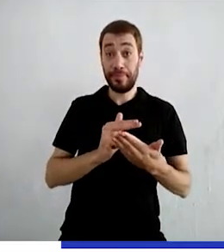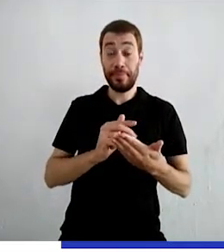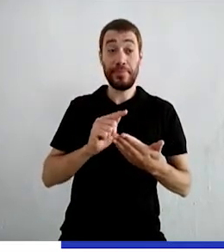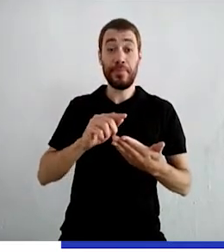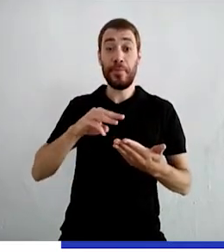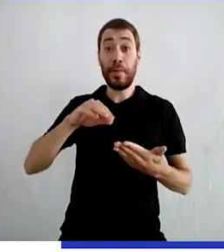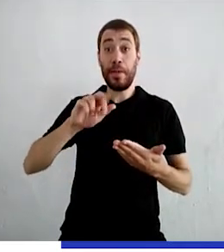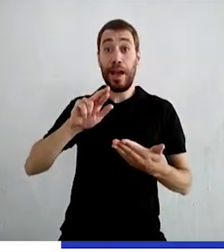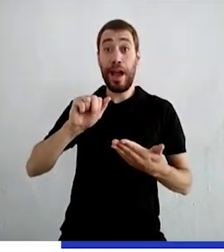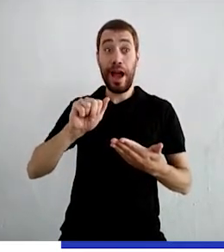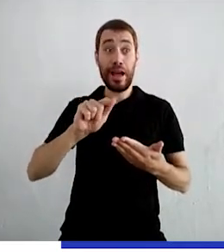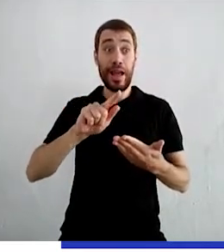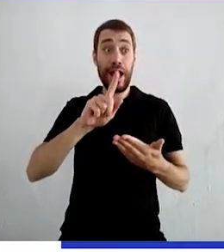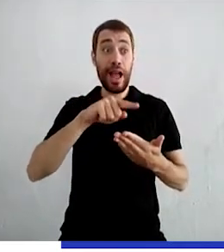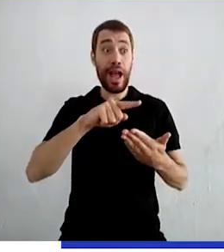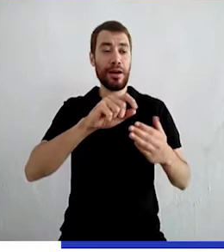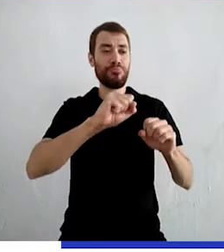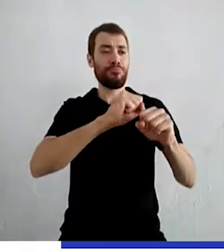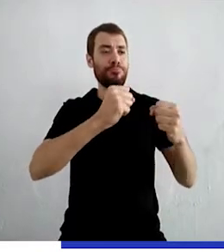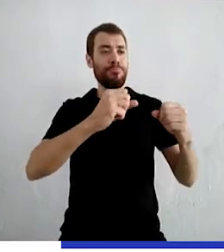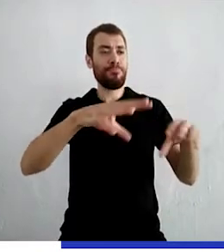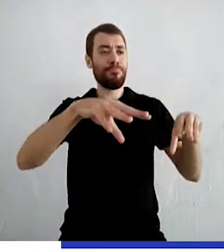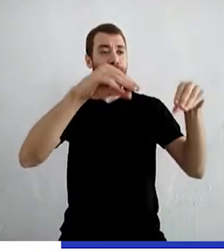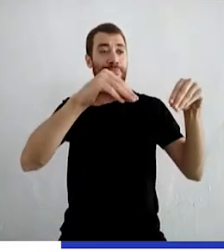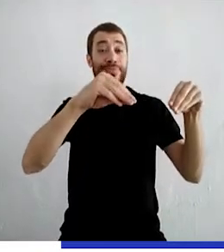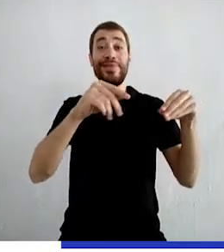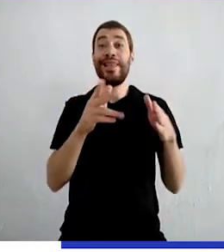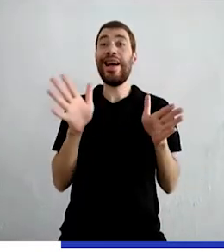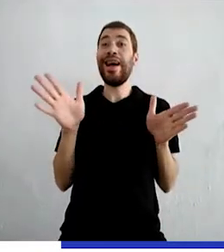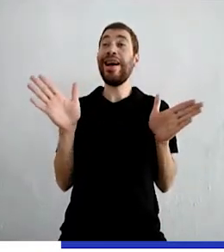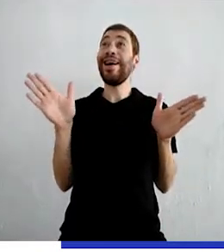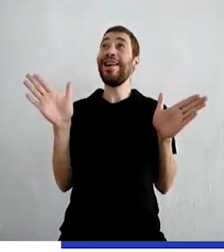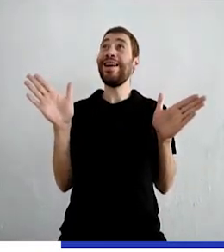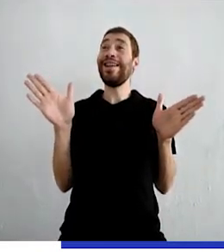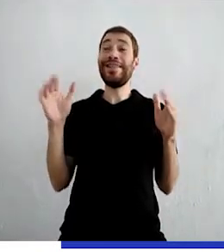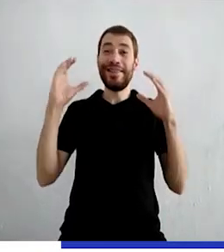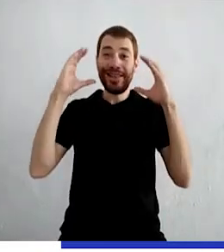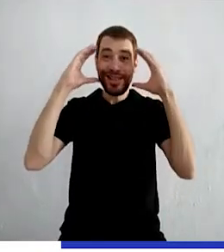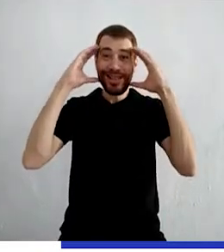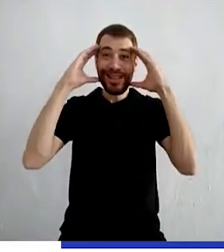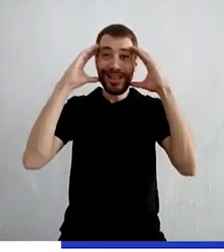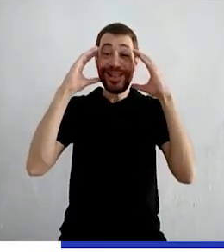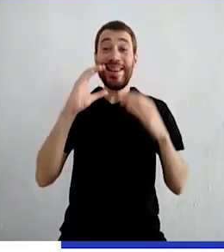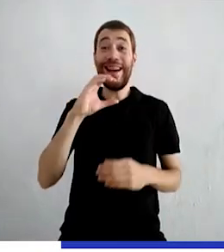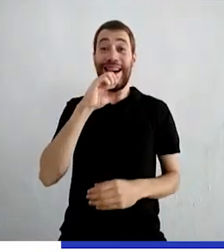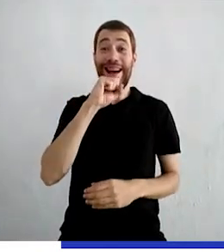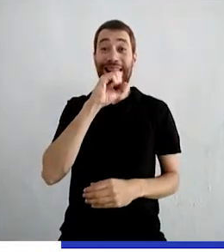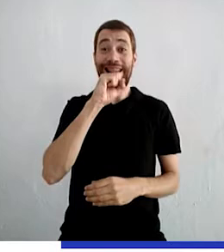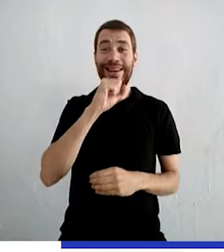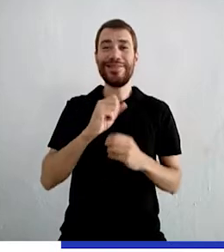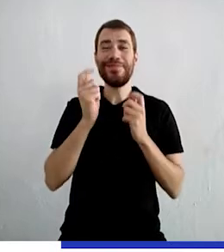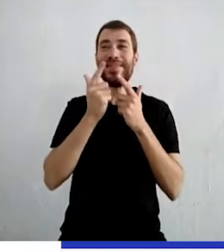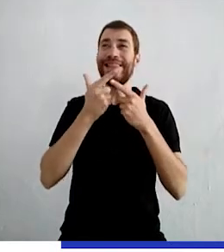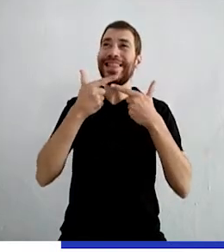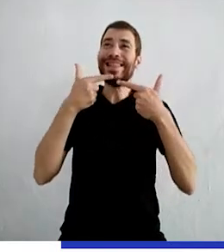Maria é do tamanho do castelo Está com os braços abertos A cabeça laranja